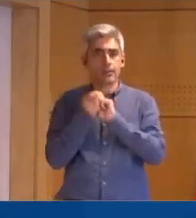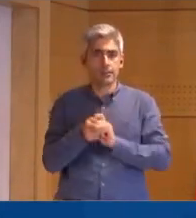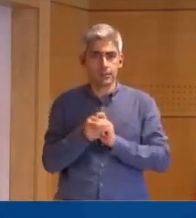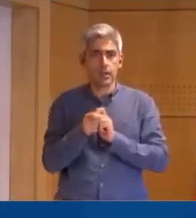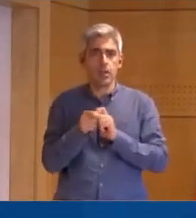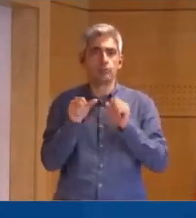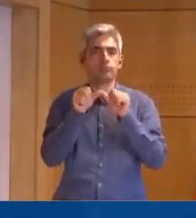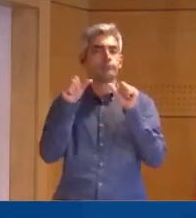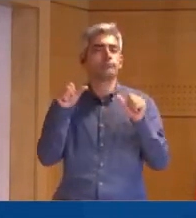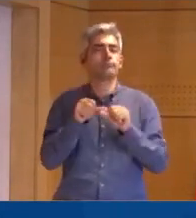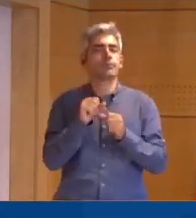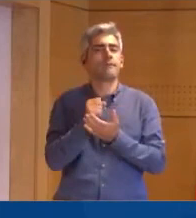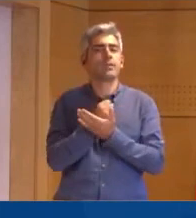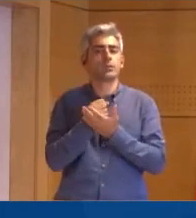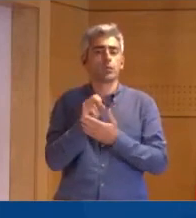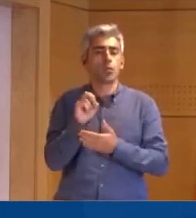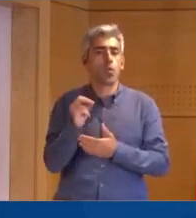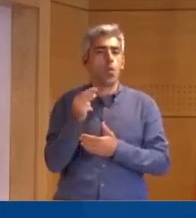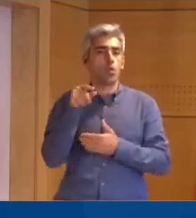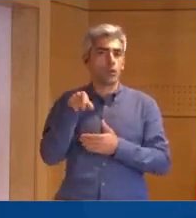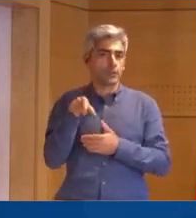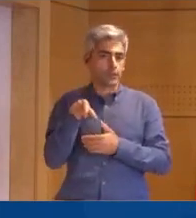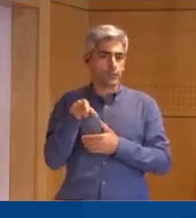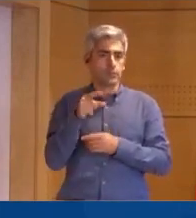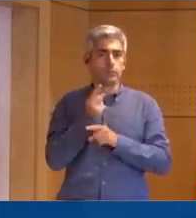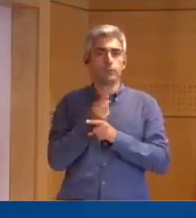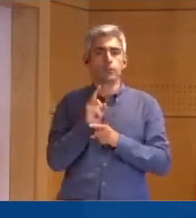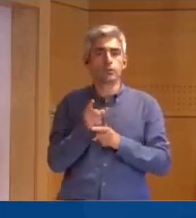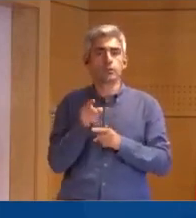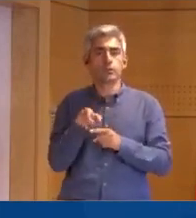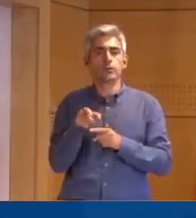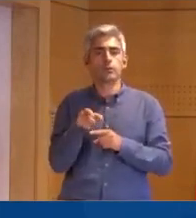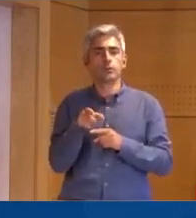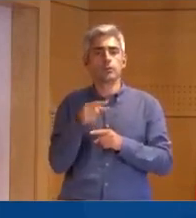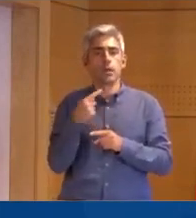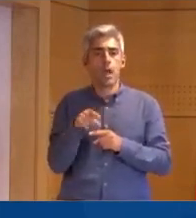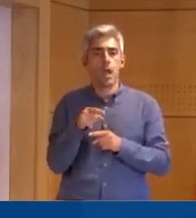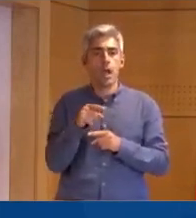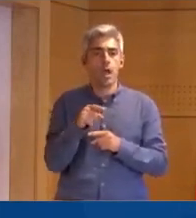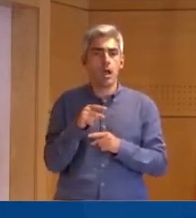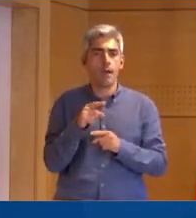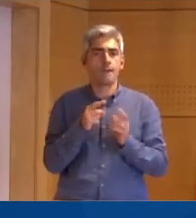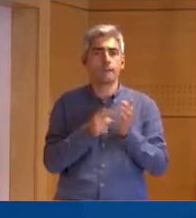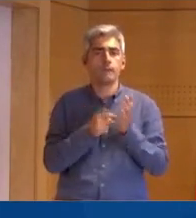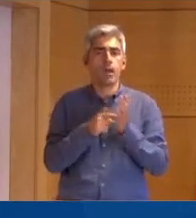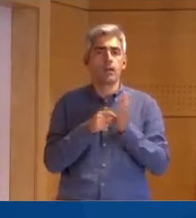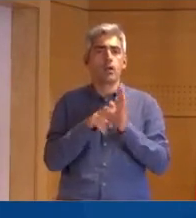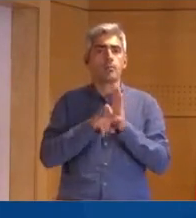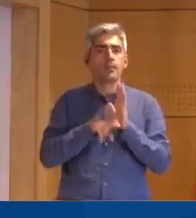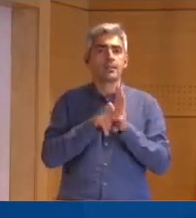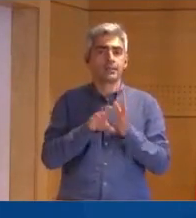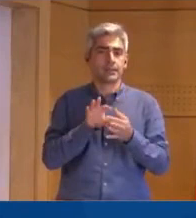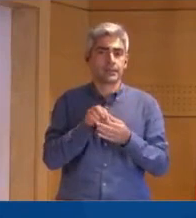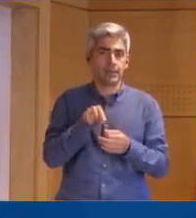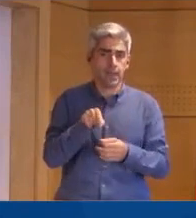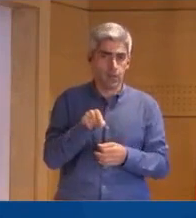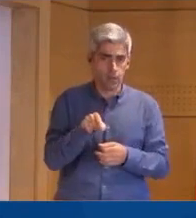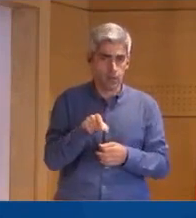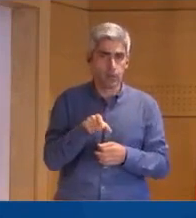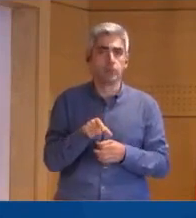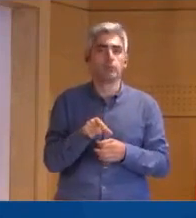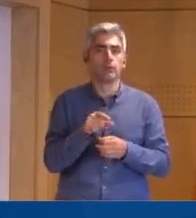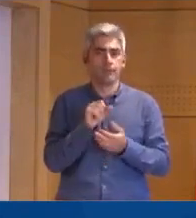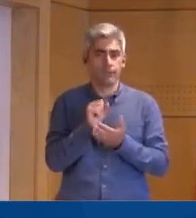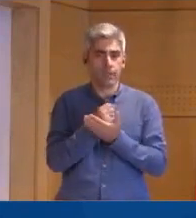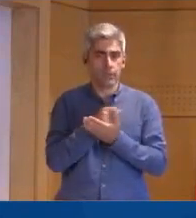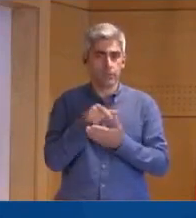ao regime de vistos gold e tendo em conta até que há uma falta de regulamentação nestes